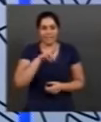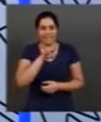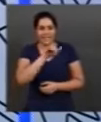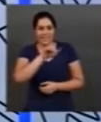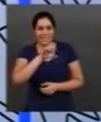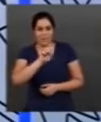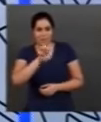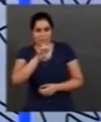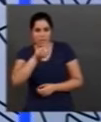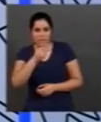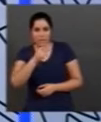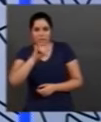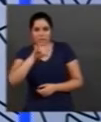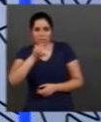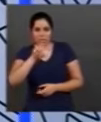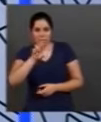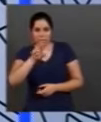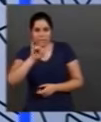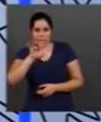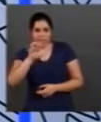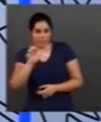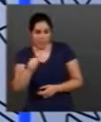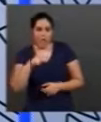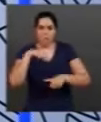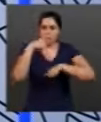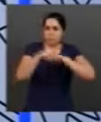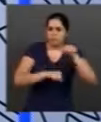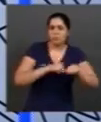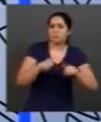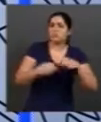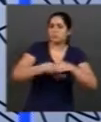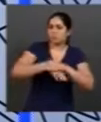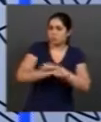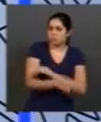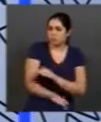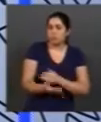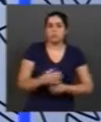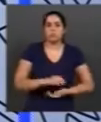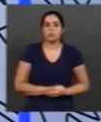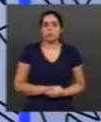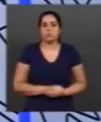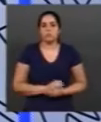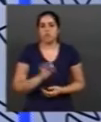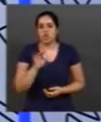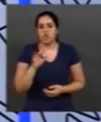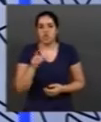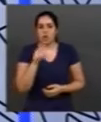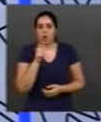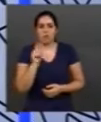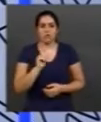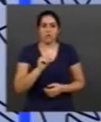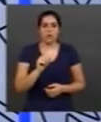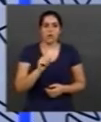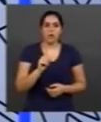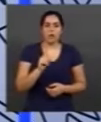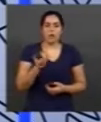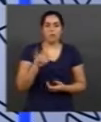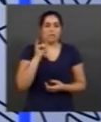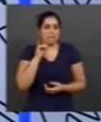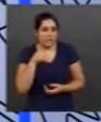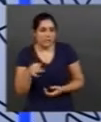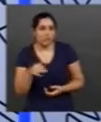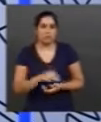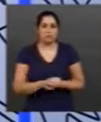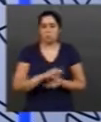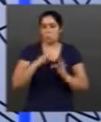Alterando os seus hábitos de consumo em geral, e não só da água, né? Alterando os seus hábitos de consumo de energia, de mercadoria, de uma